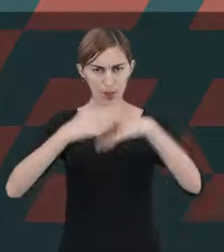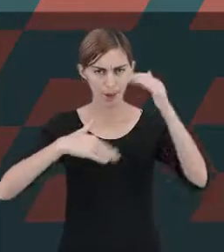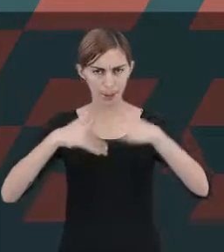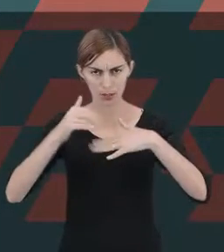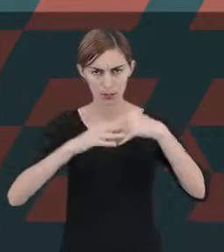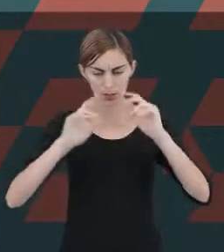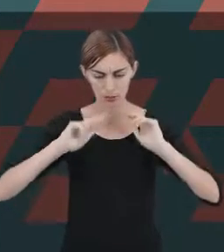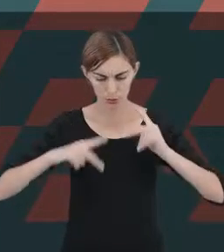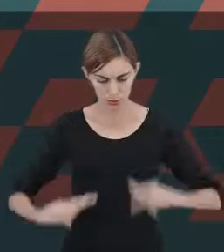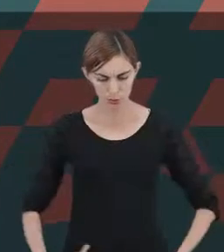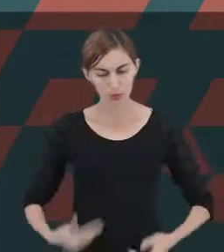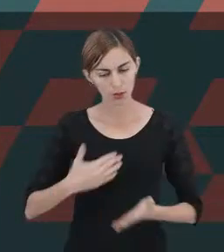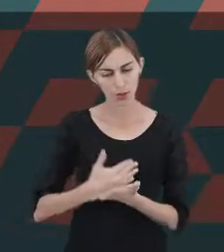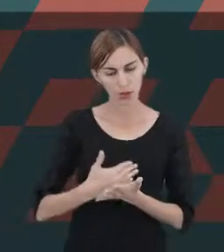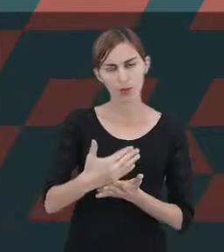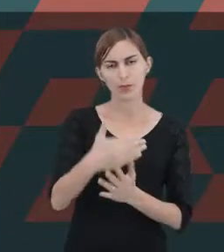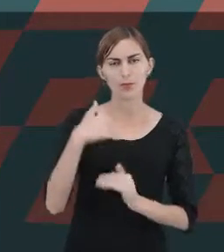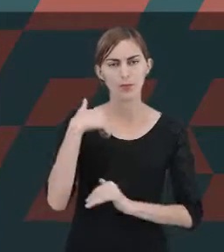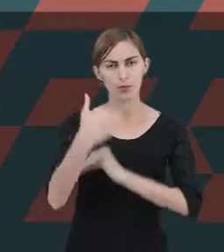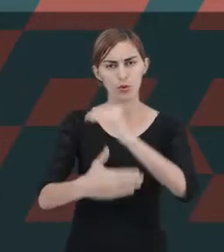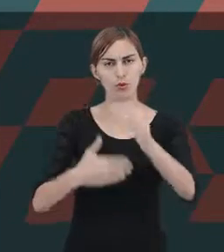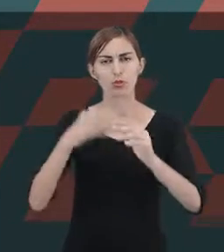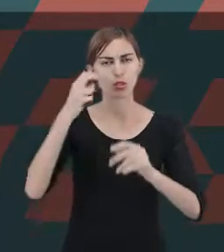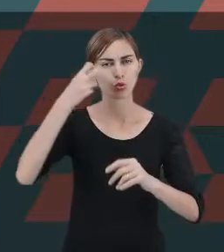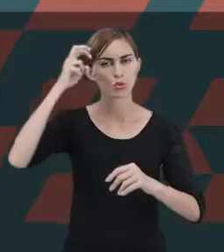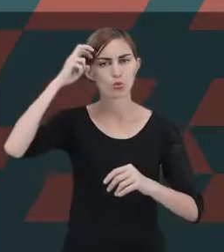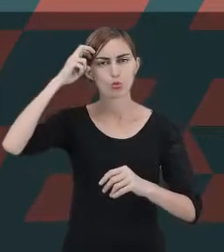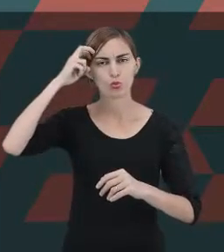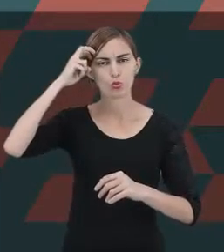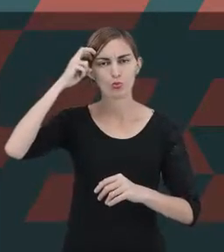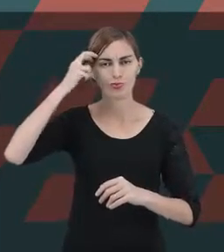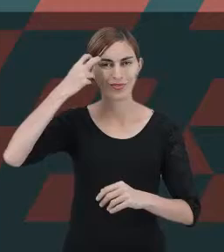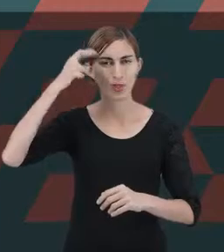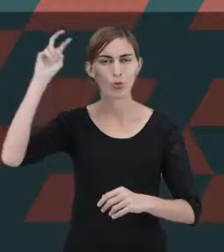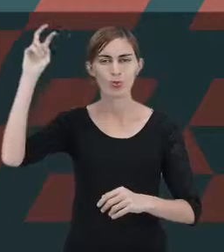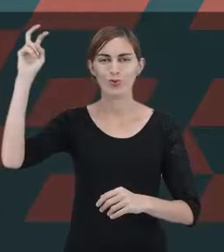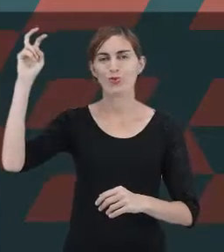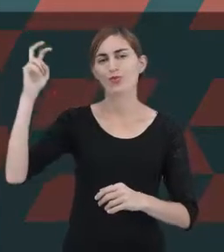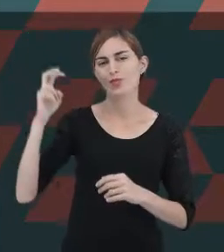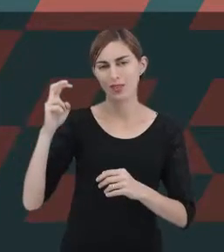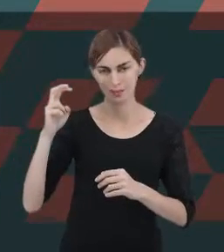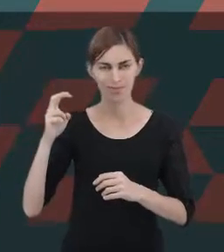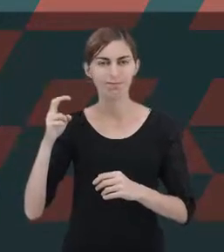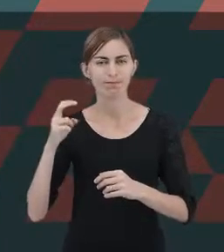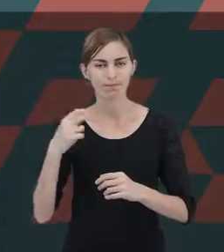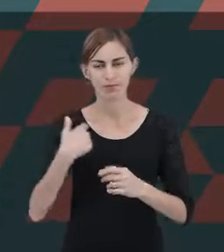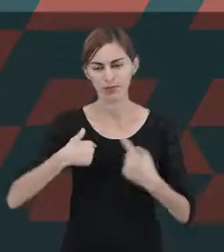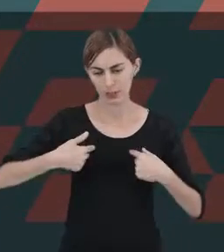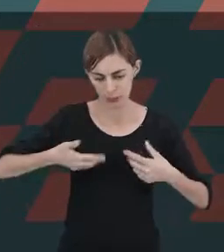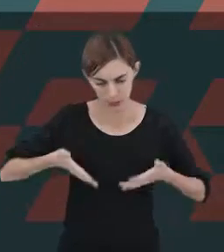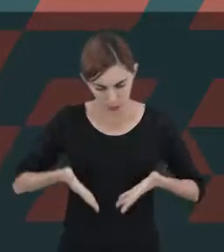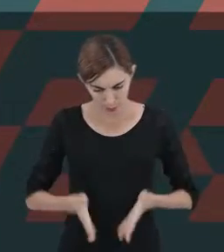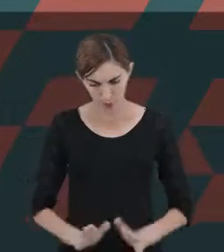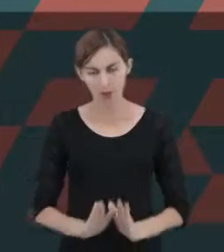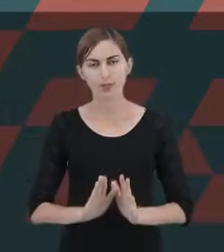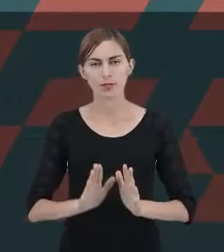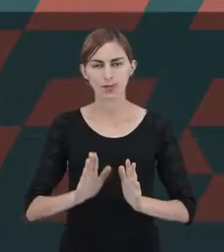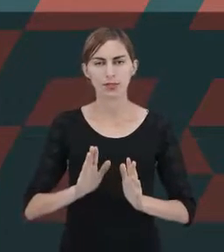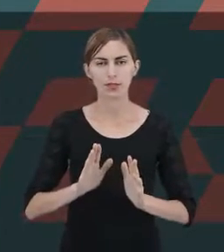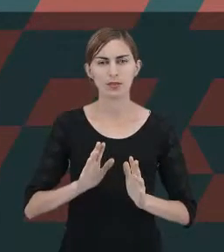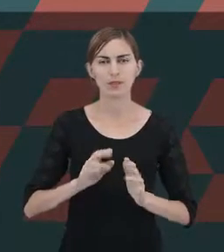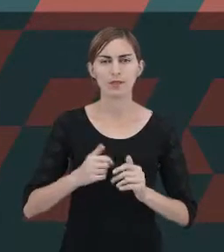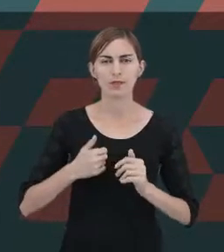a partir dos processos culturais. Ou seja, nós nascemos para o contexto humano